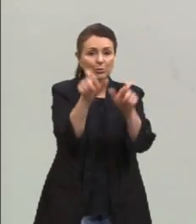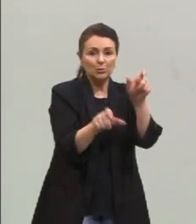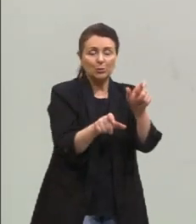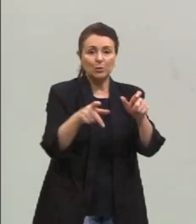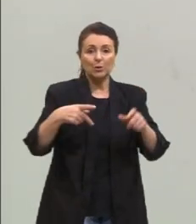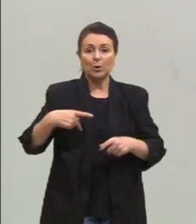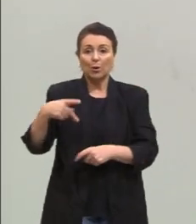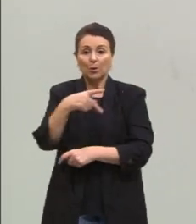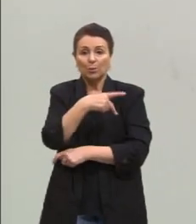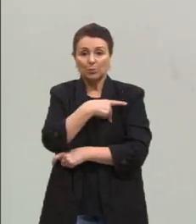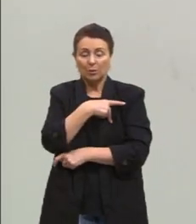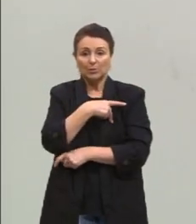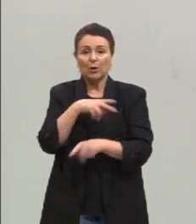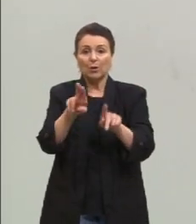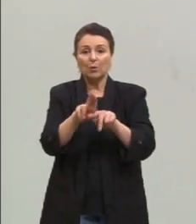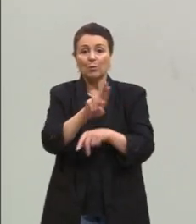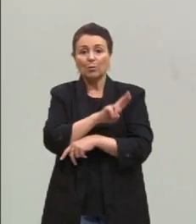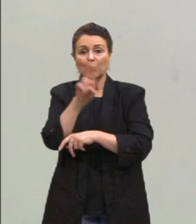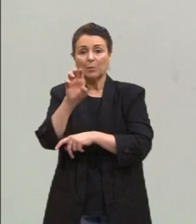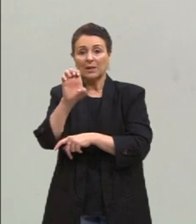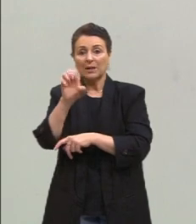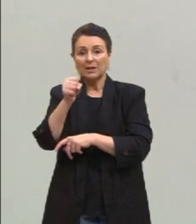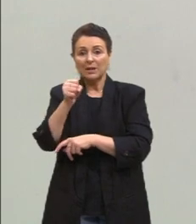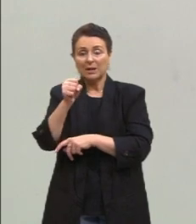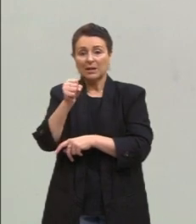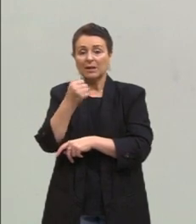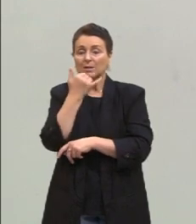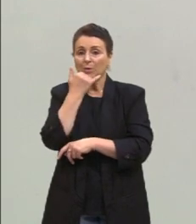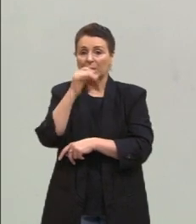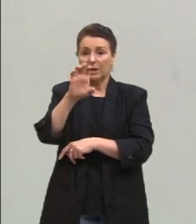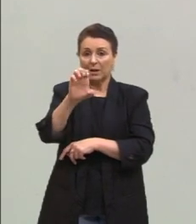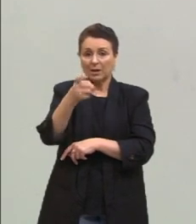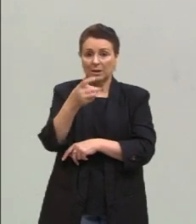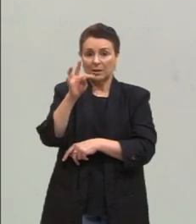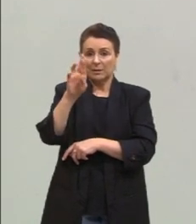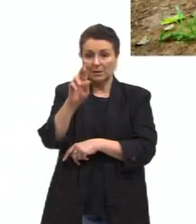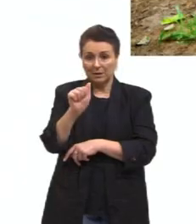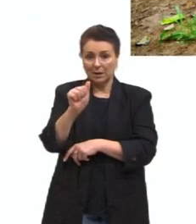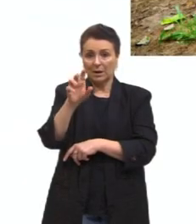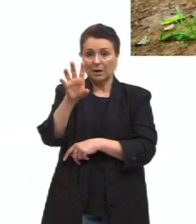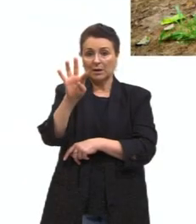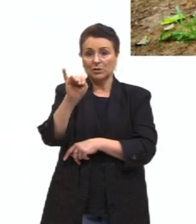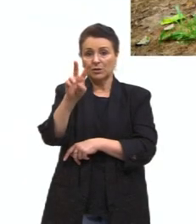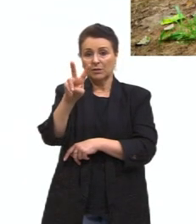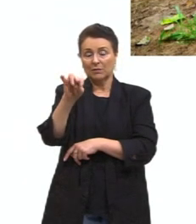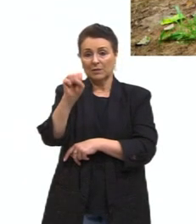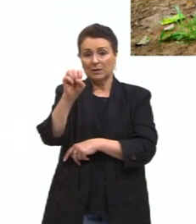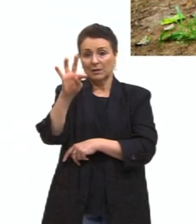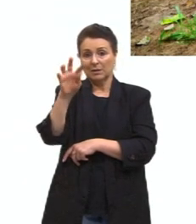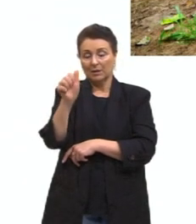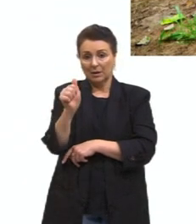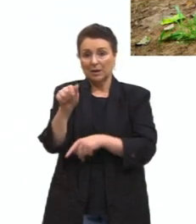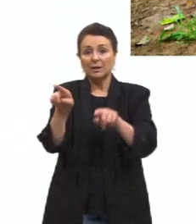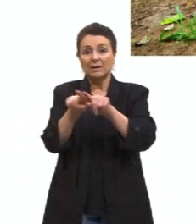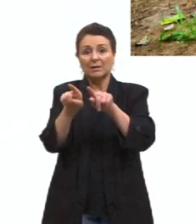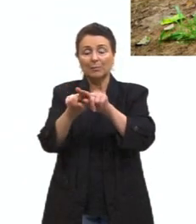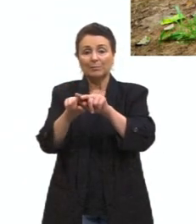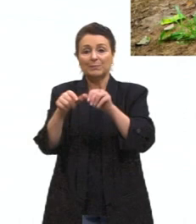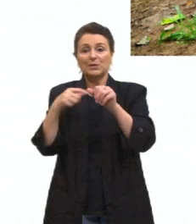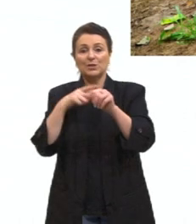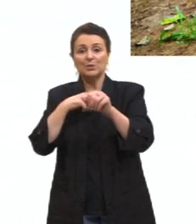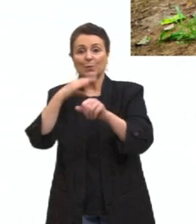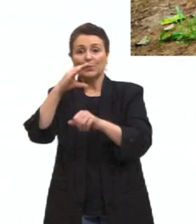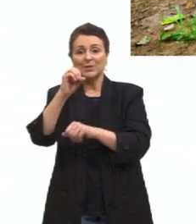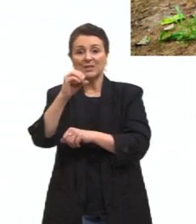chamados de extrativistas, entram aí também o pessoal que são os castanheiros, que coletam as castanhas, que eles pudessem ter essa